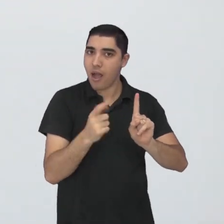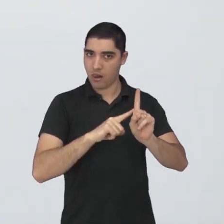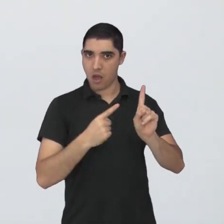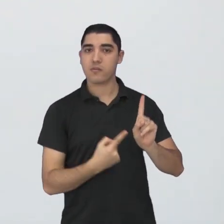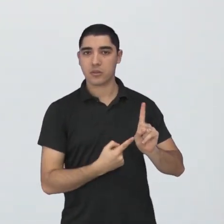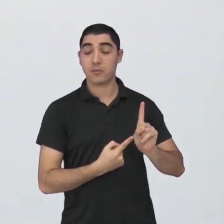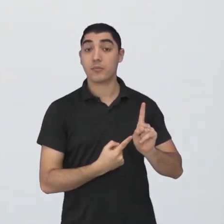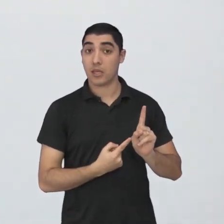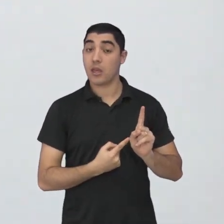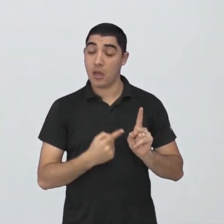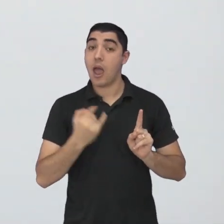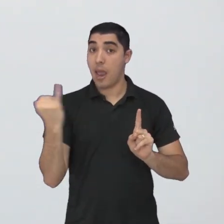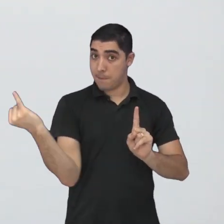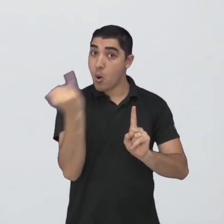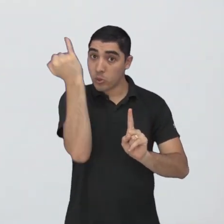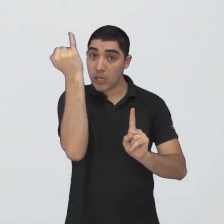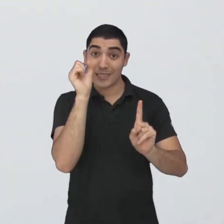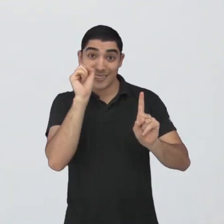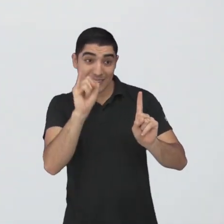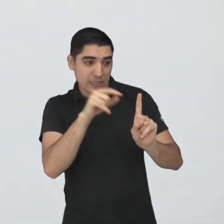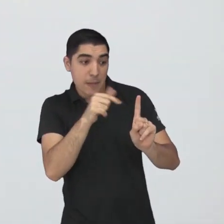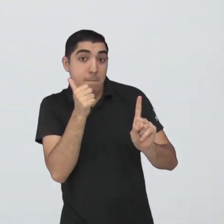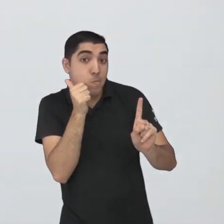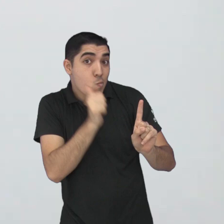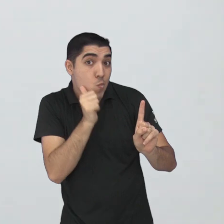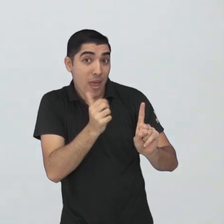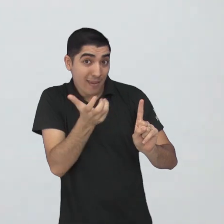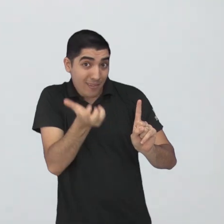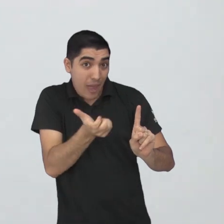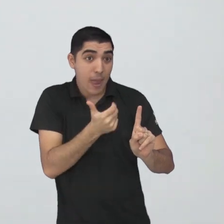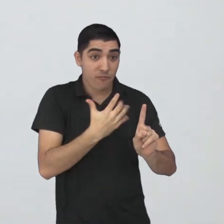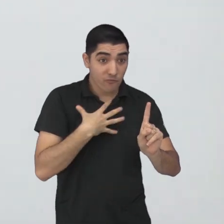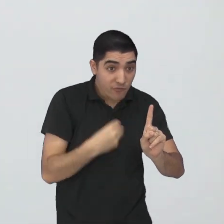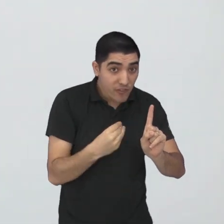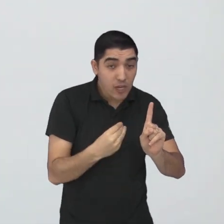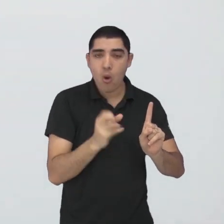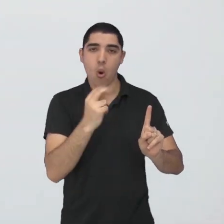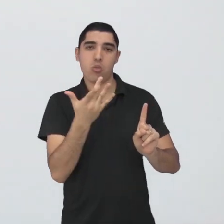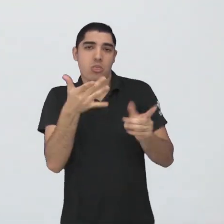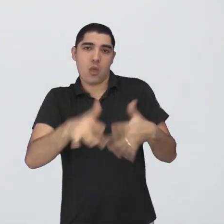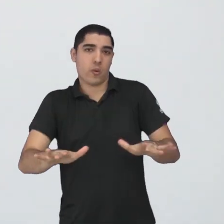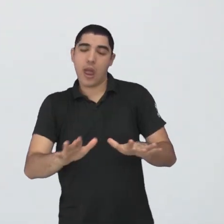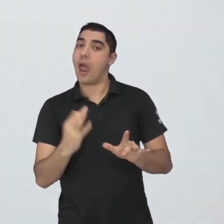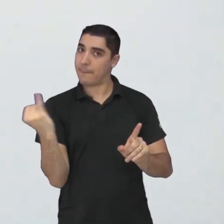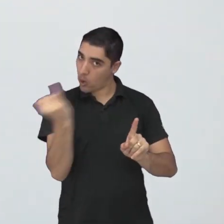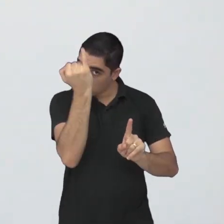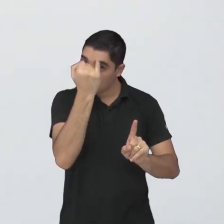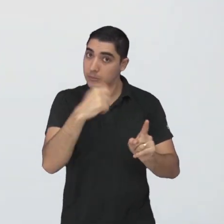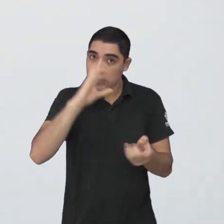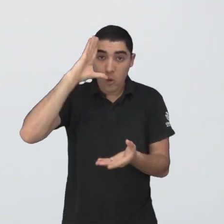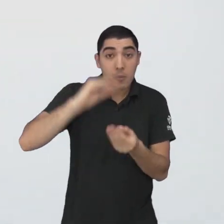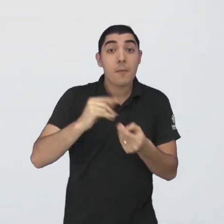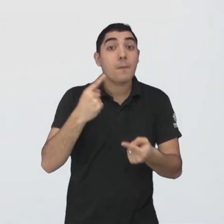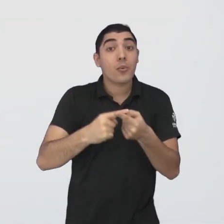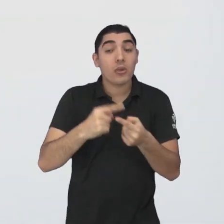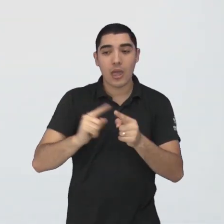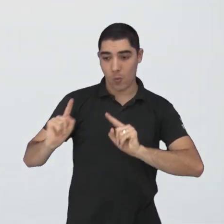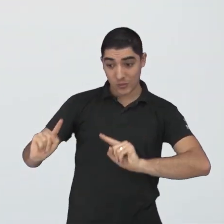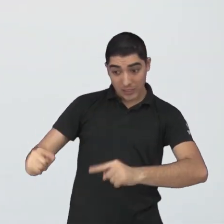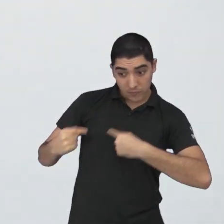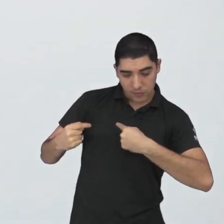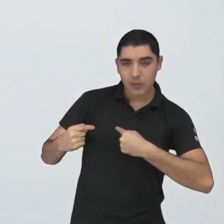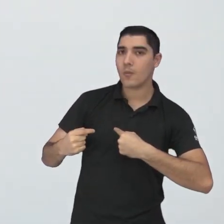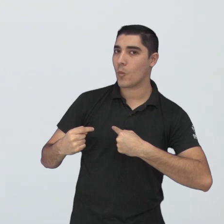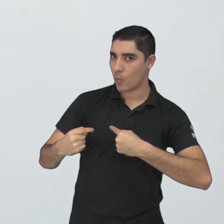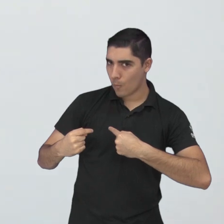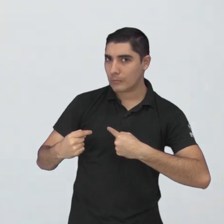diferença na vida de uma mulher, quando ela quer ser mãe, quando ela não quer, porque os desafios eles ficam muito diferentes, assim. É